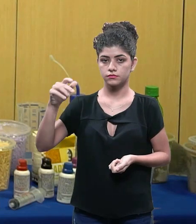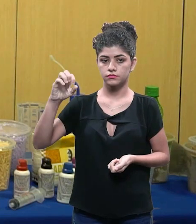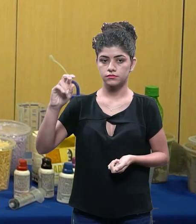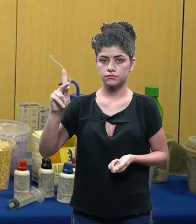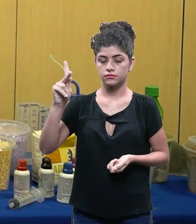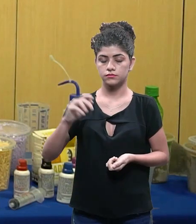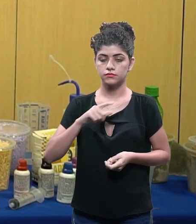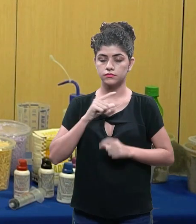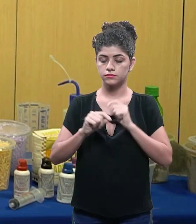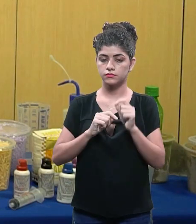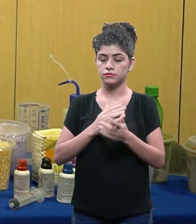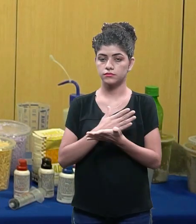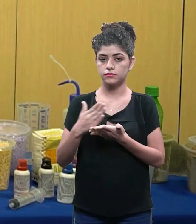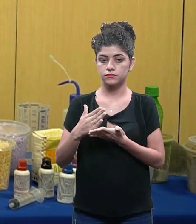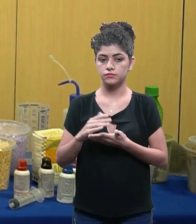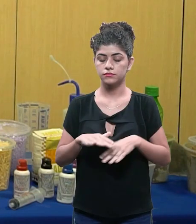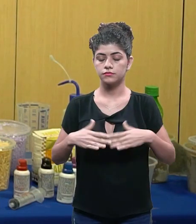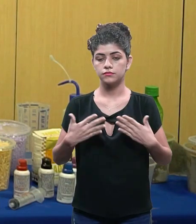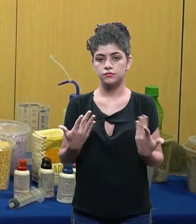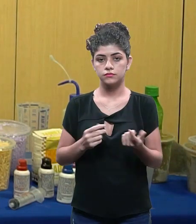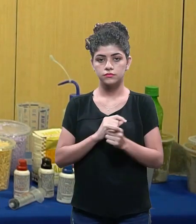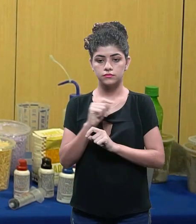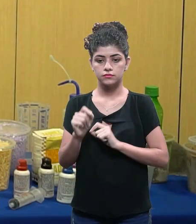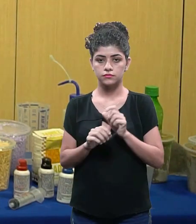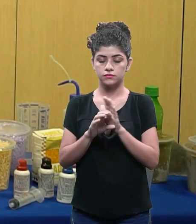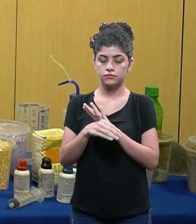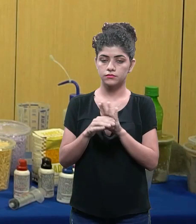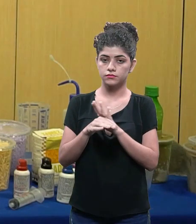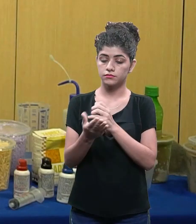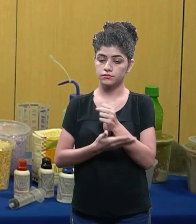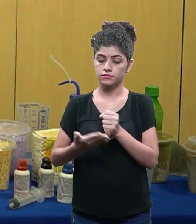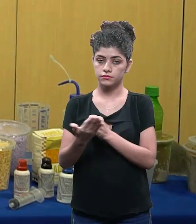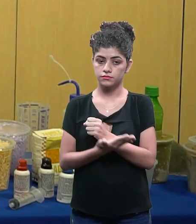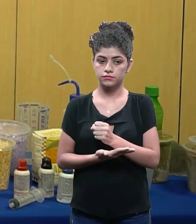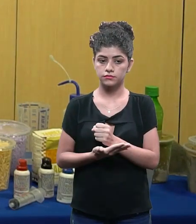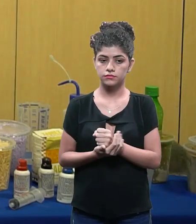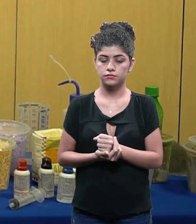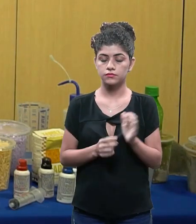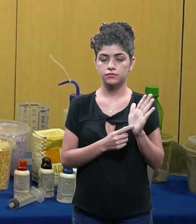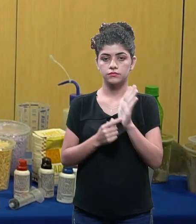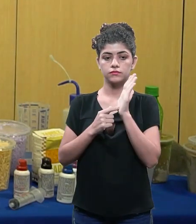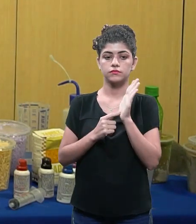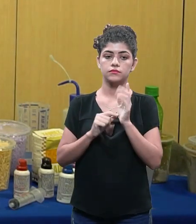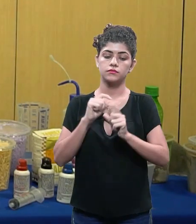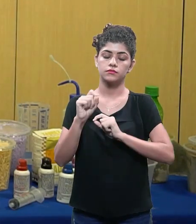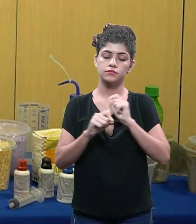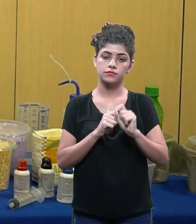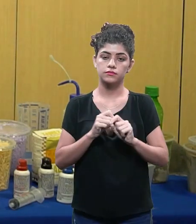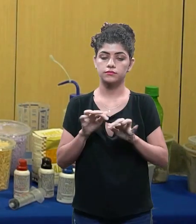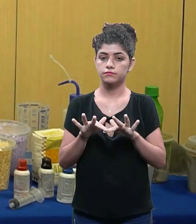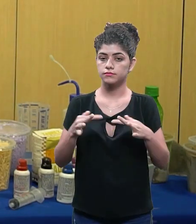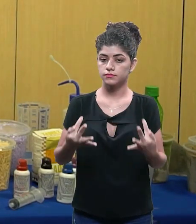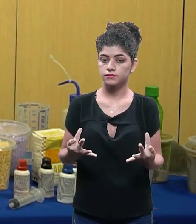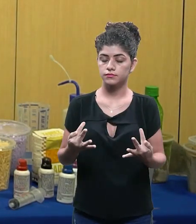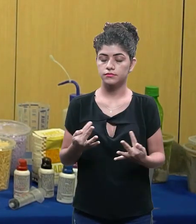Eco Design, com princípios do Eco Design. Então, aqui é um conceito básico, a primeira etapa do projeto dela, eu quero mostrar para vocês que é